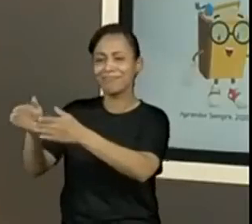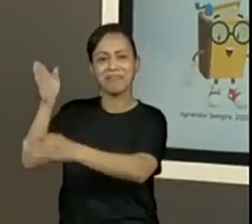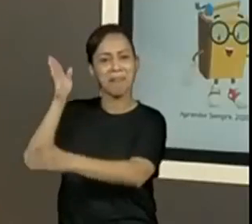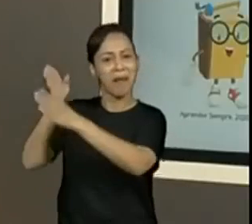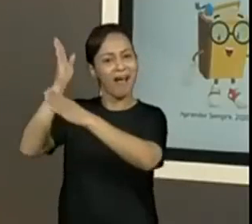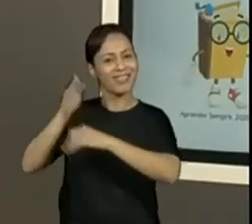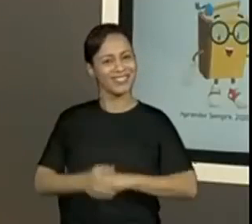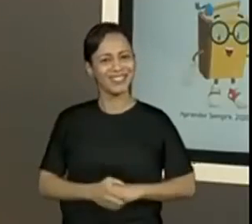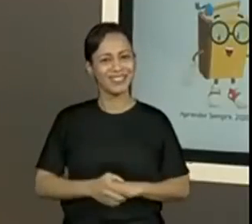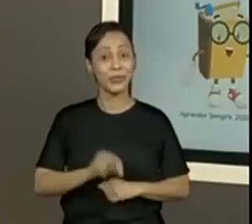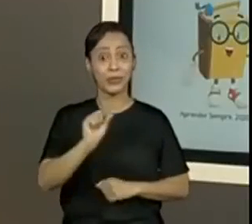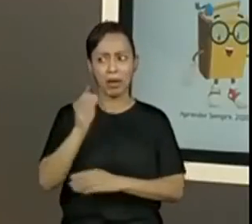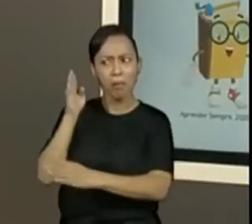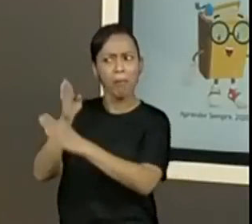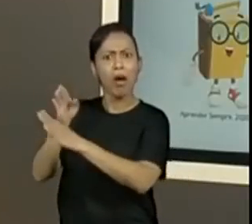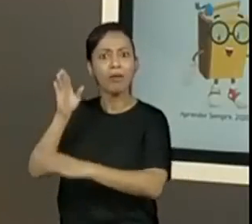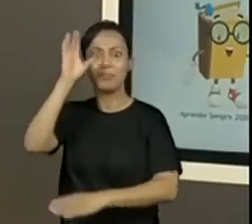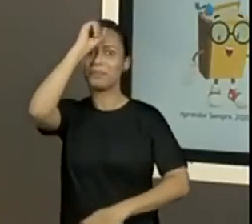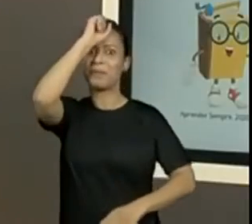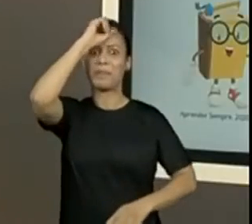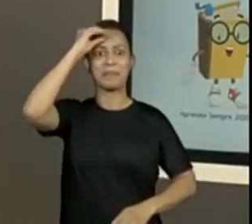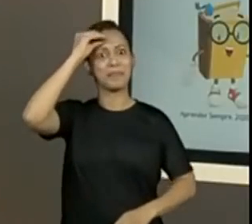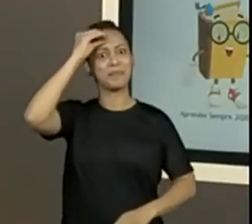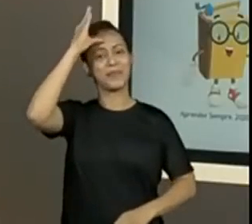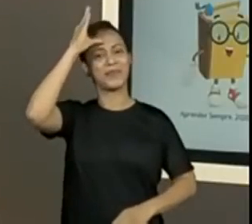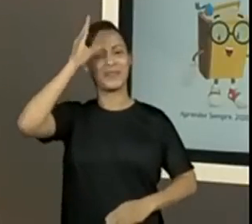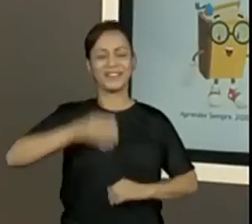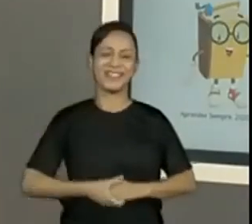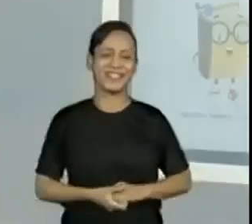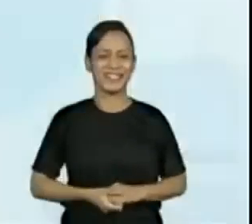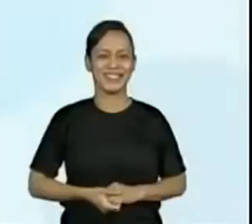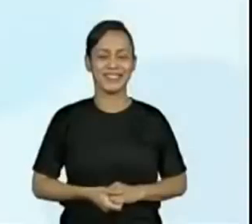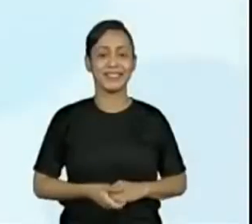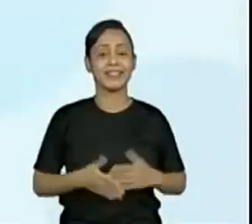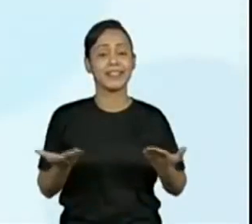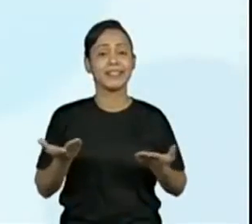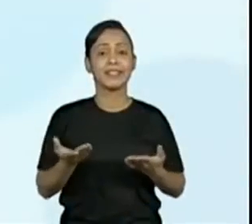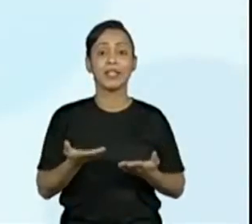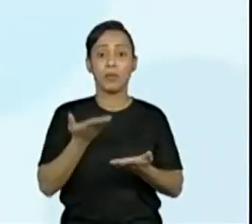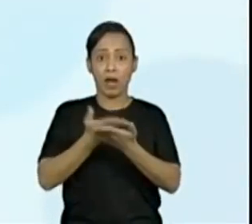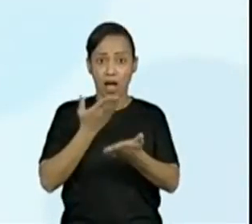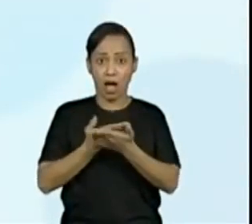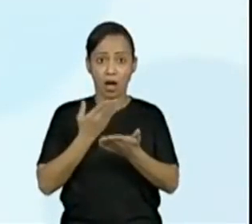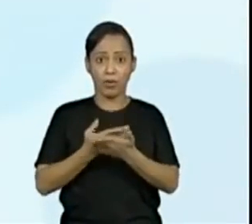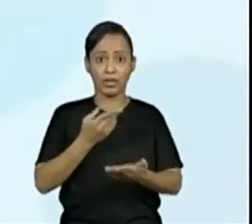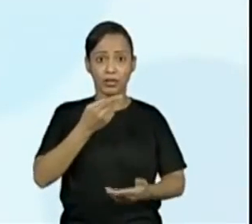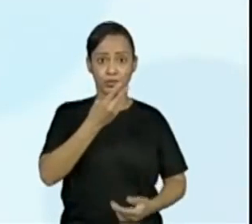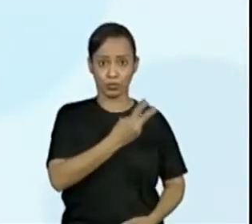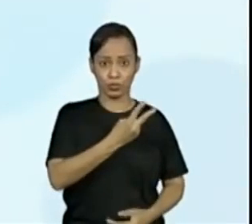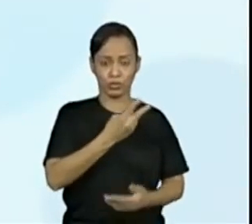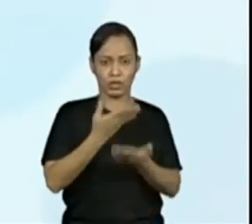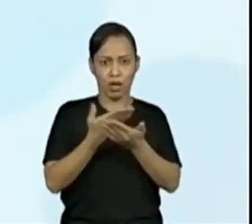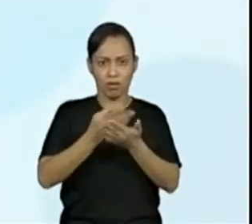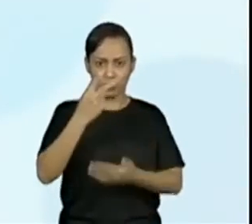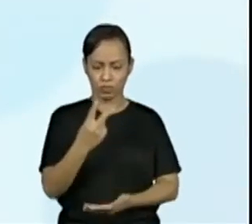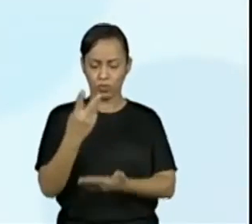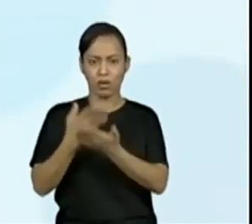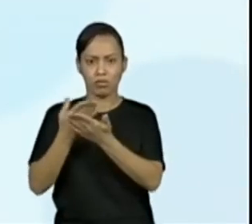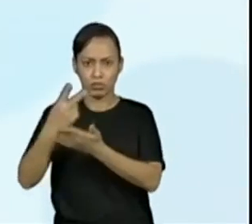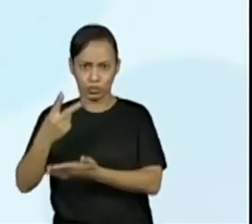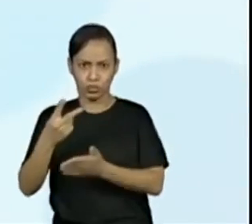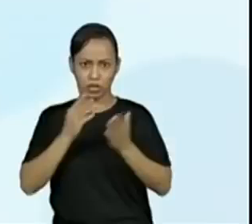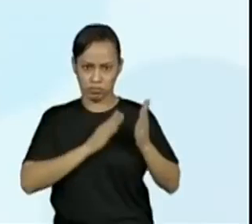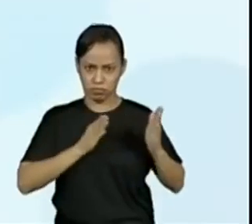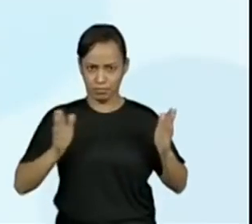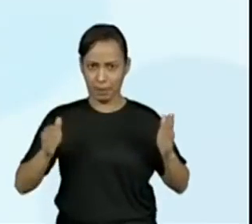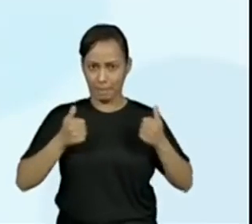perceber que a cada duas aulas, a cada dia vai ter duas aulas, dois temas. Só para fechar e ilustrar um pouquinho mais, tá